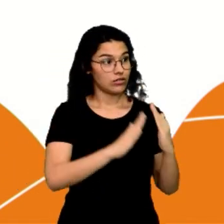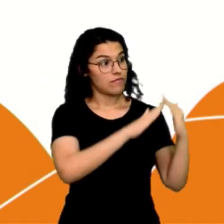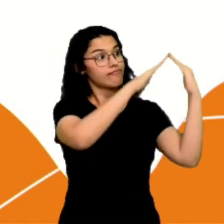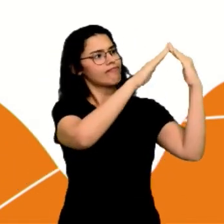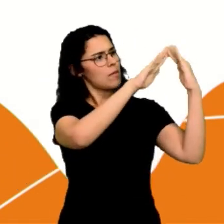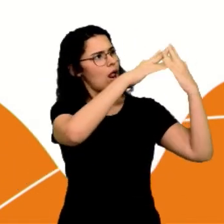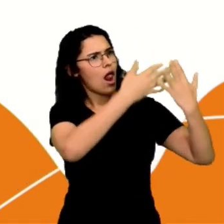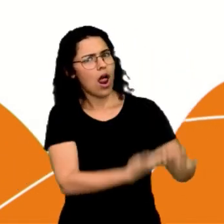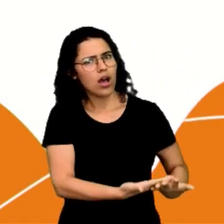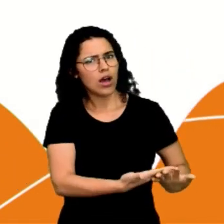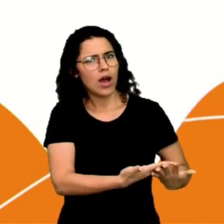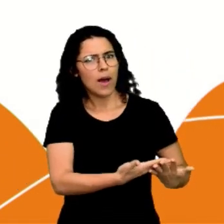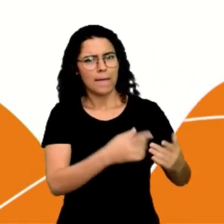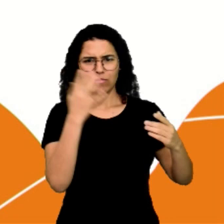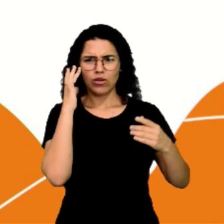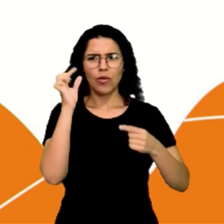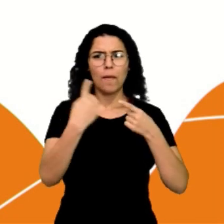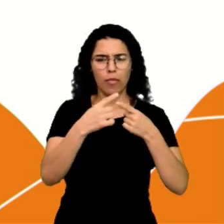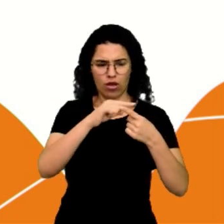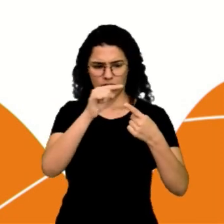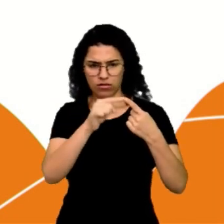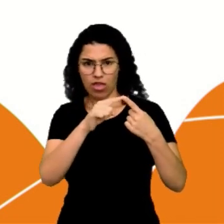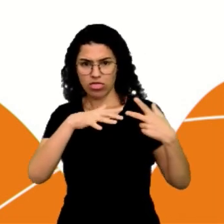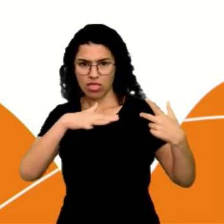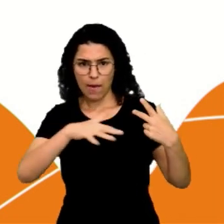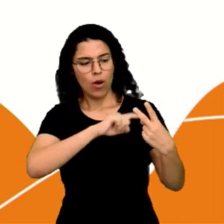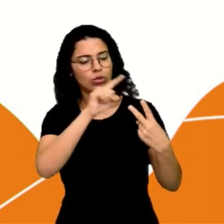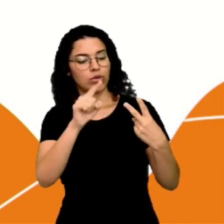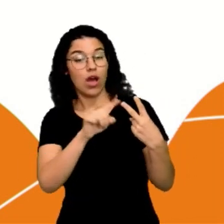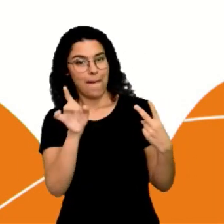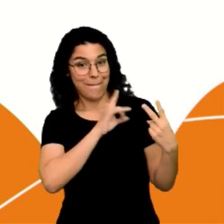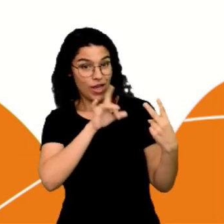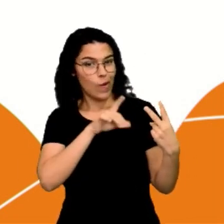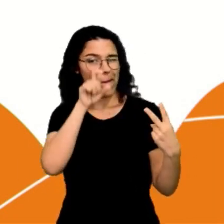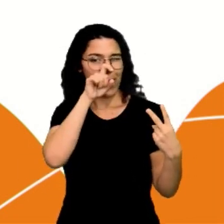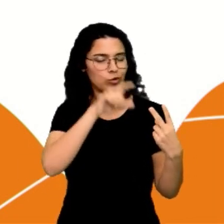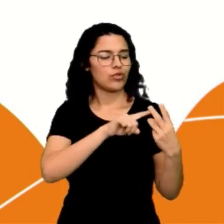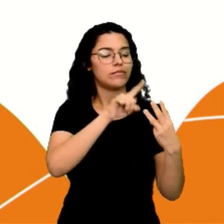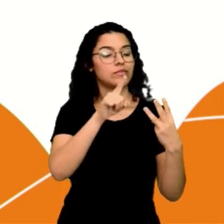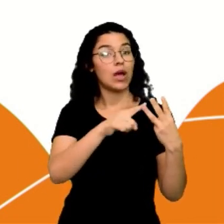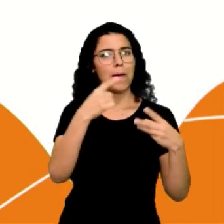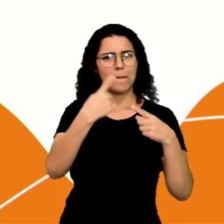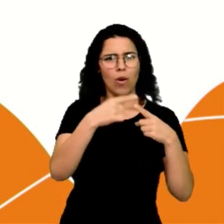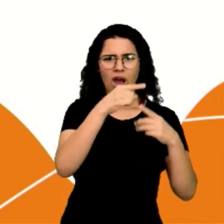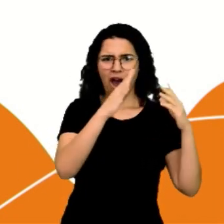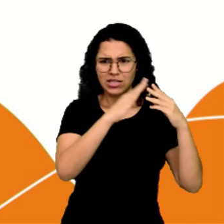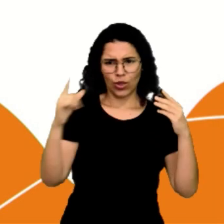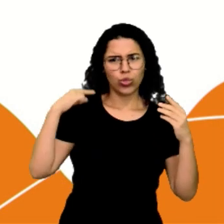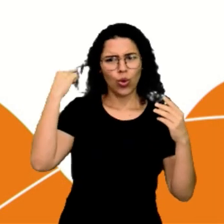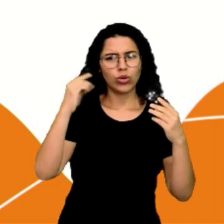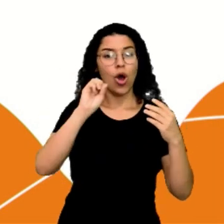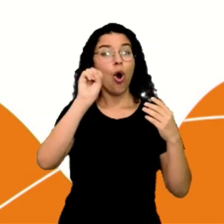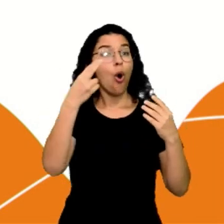A, por causa de um terremoto, porque teve medo da bruxa, porque era uma casa doida ou letra